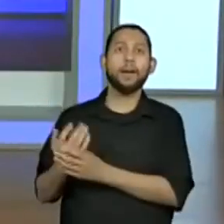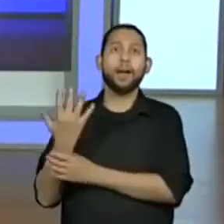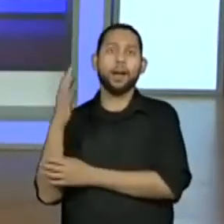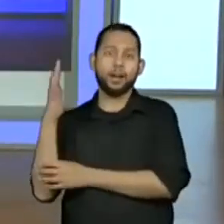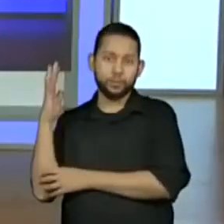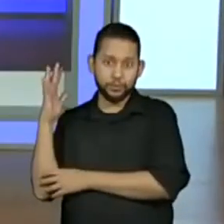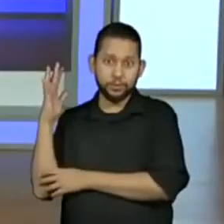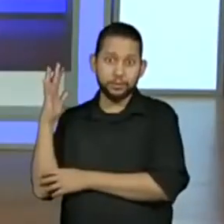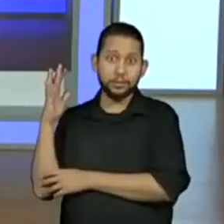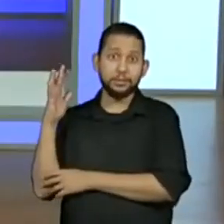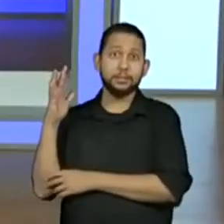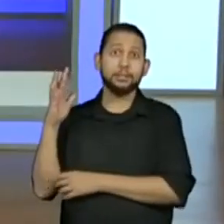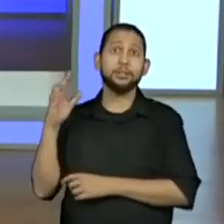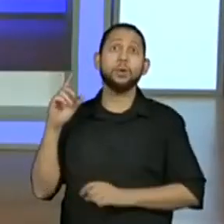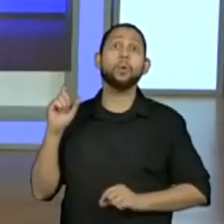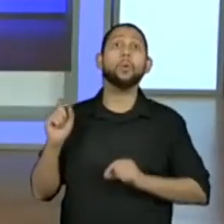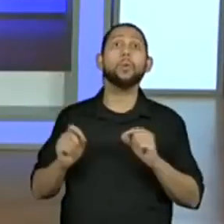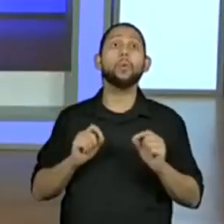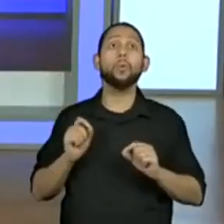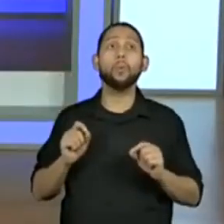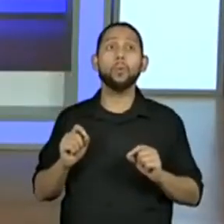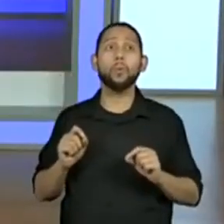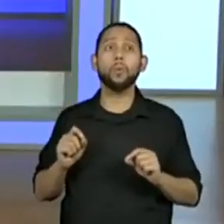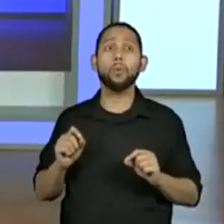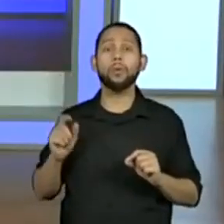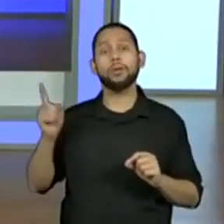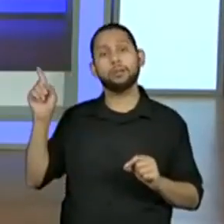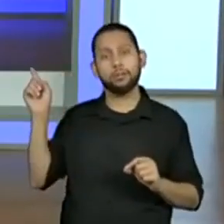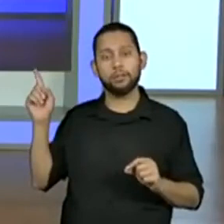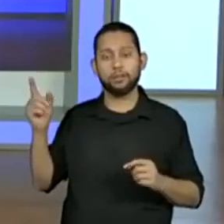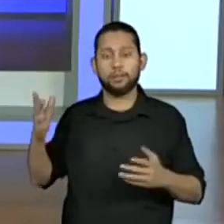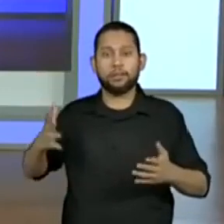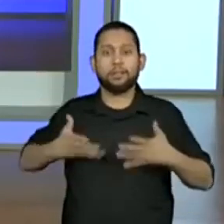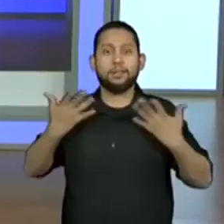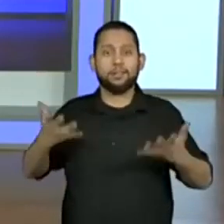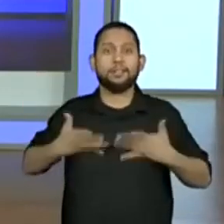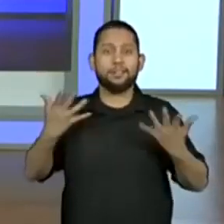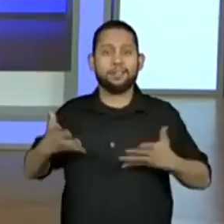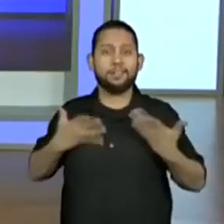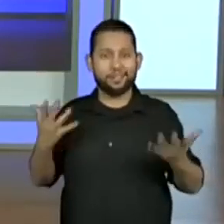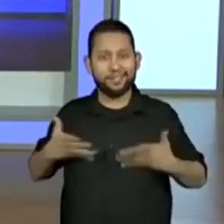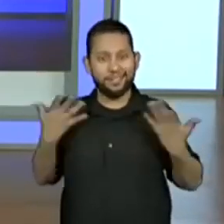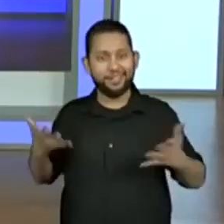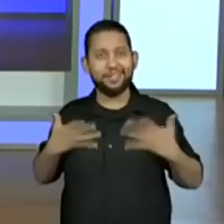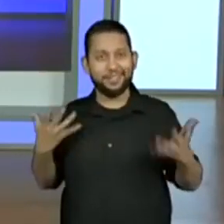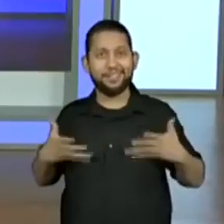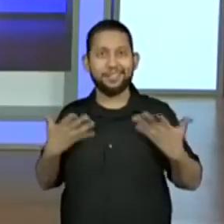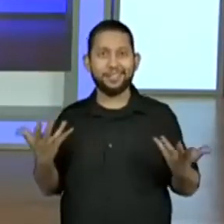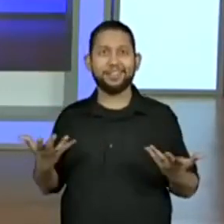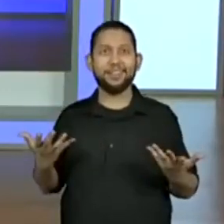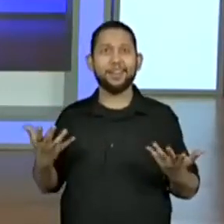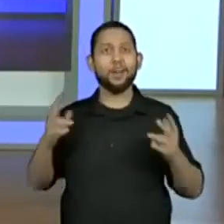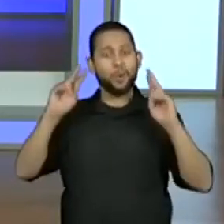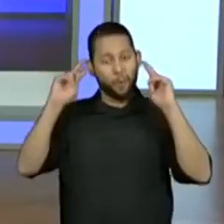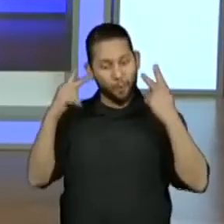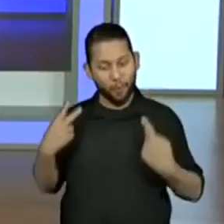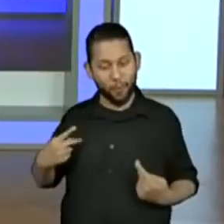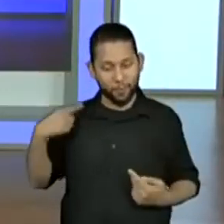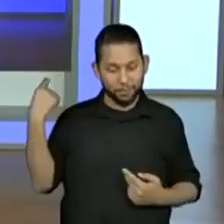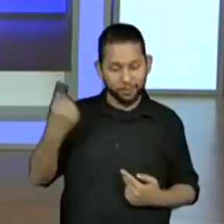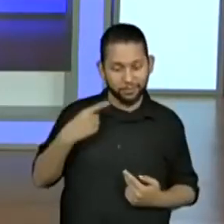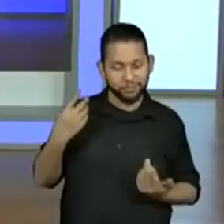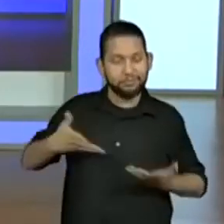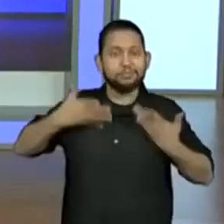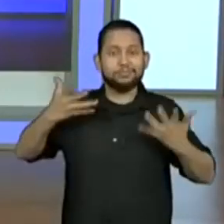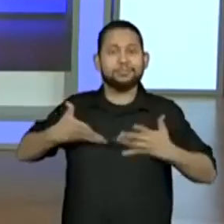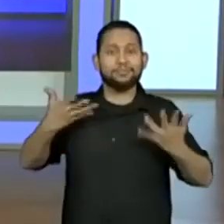está alegrias, mas seria, a palavra que está no texto é alegrar, né? Então, que além de alegrar,